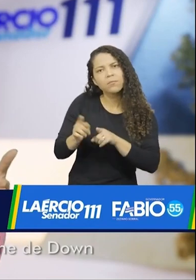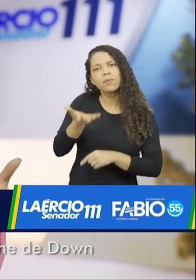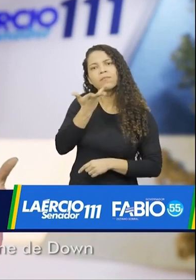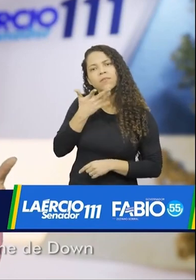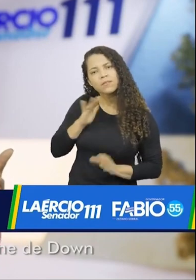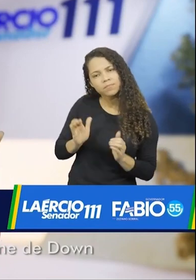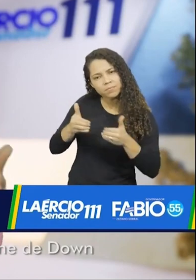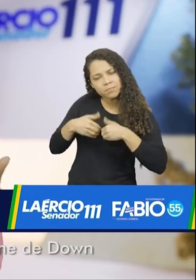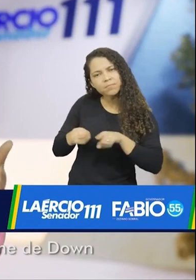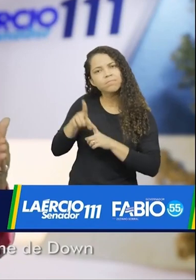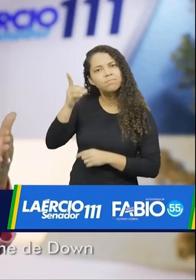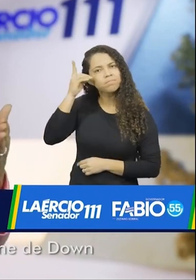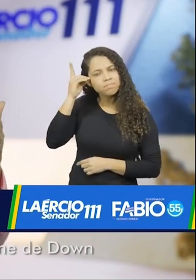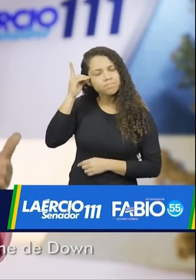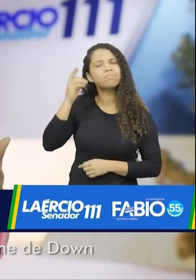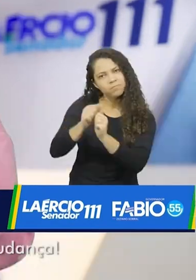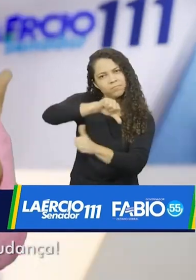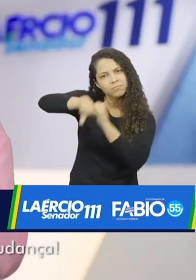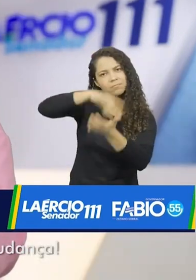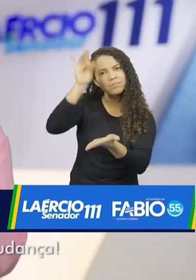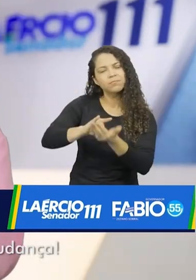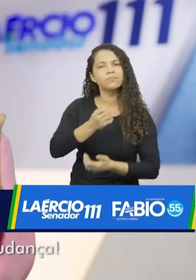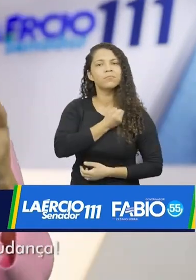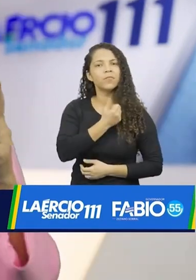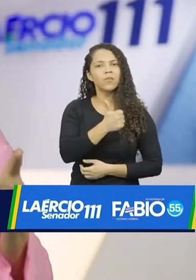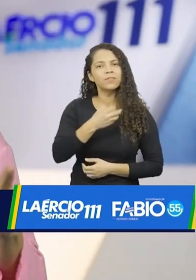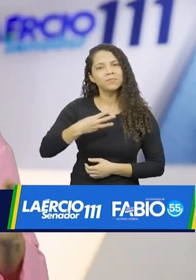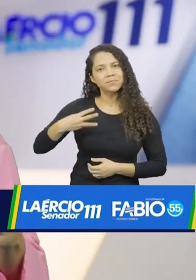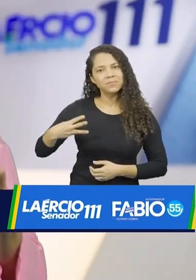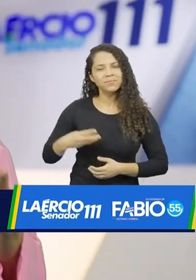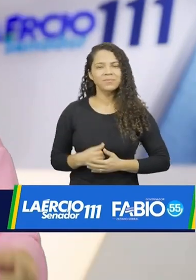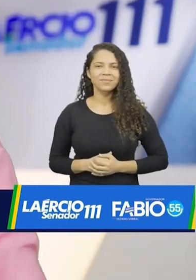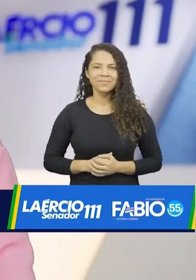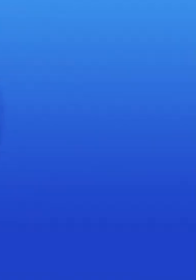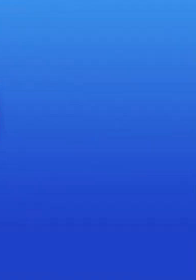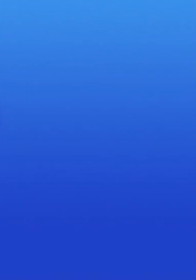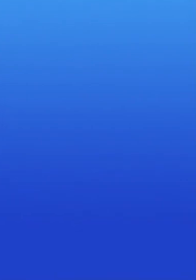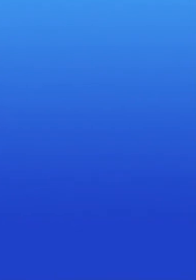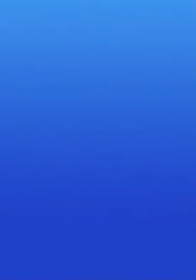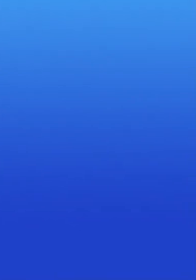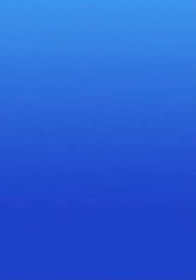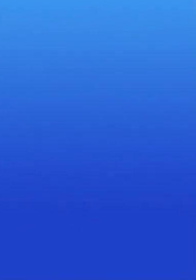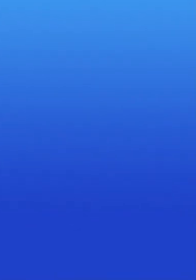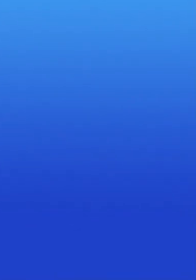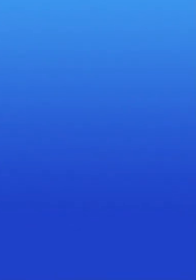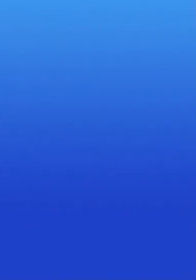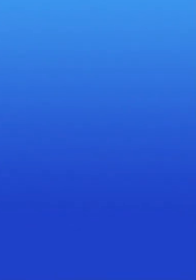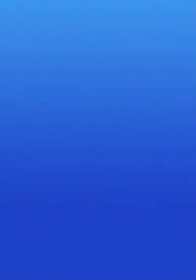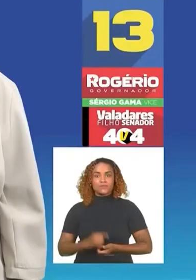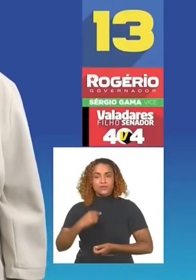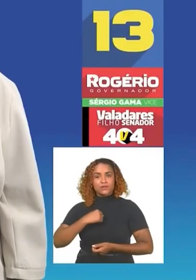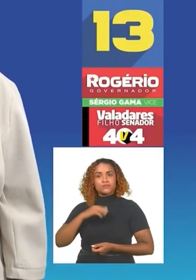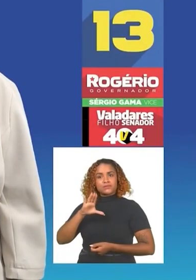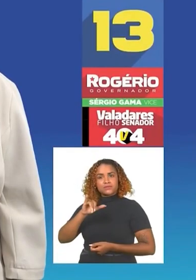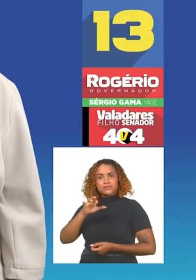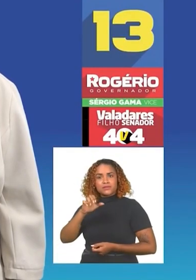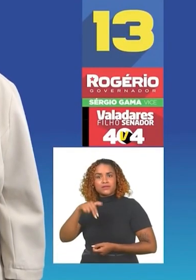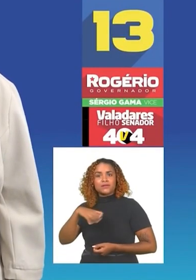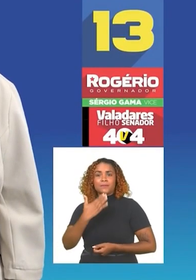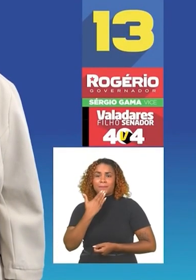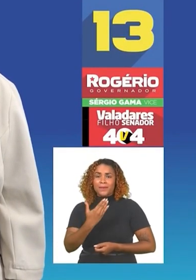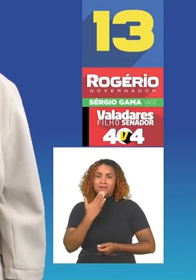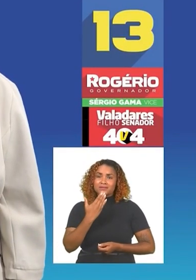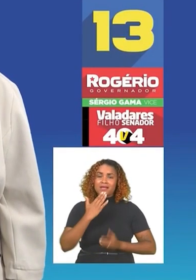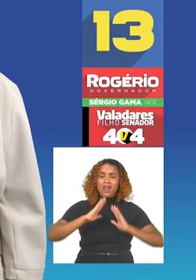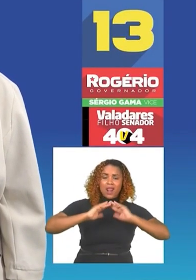pelas crianças com espectro autista e síndrome de Down. Juntos pela mudança, 11.333. Senador Laécio, 111. Eu, Ciena do Cachara